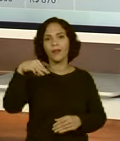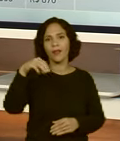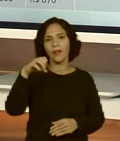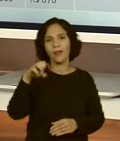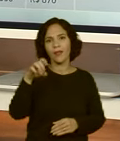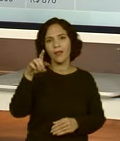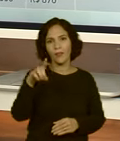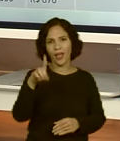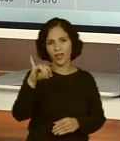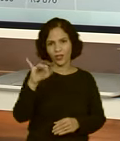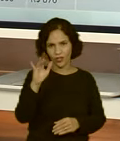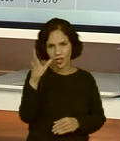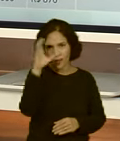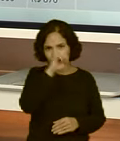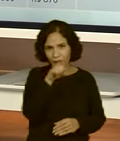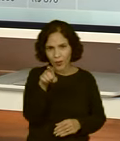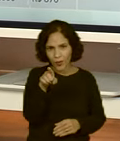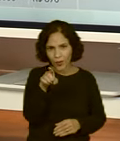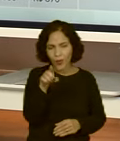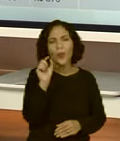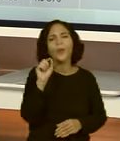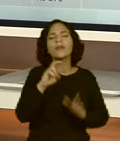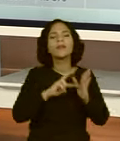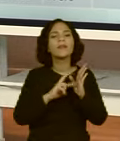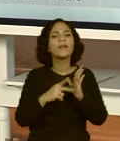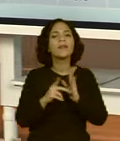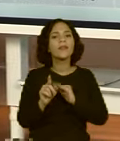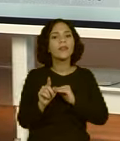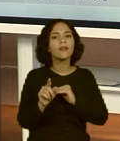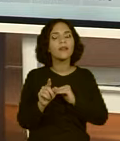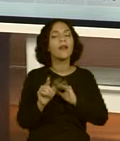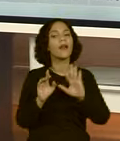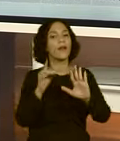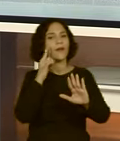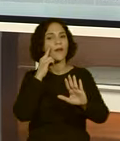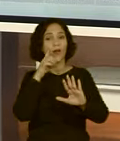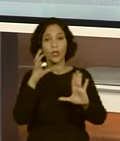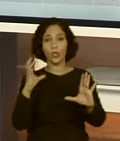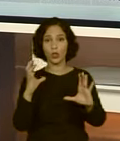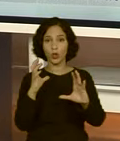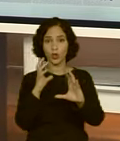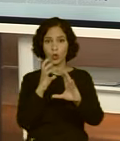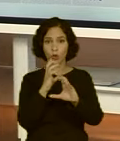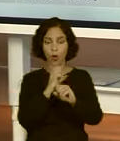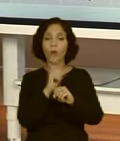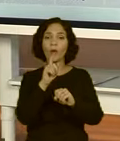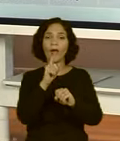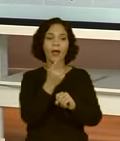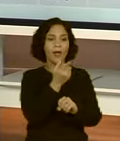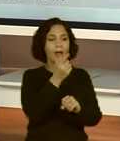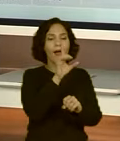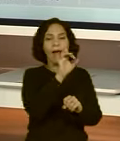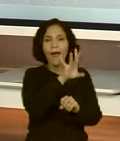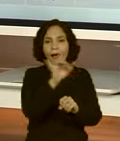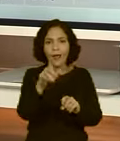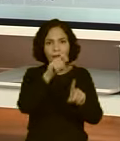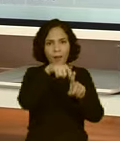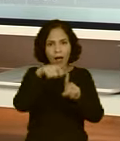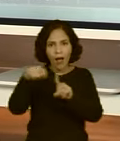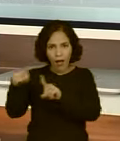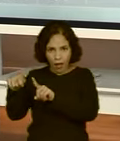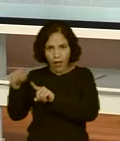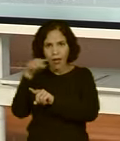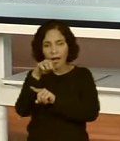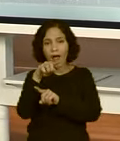Vocês já devem ter aprendido, então, o conceito de média. O que significa média? Você vai somar todos os valores e vai